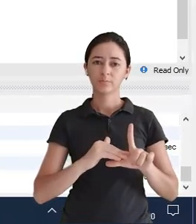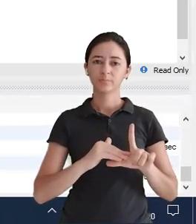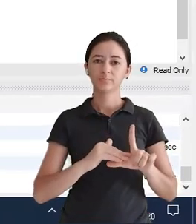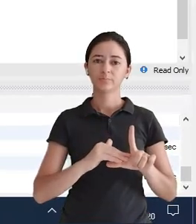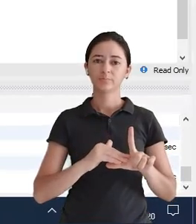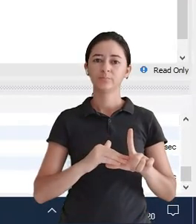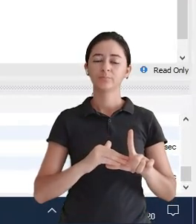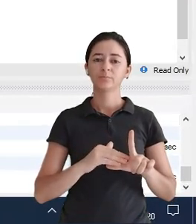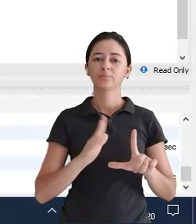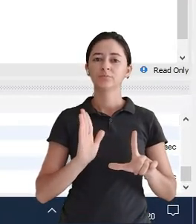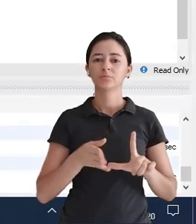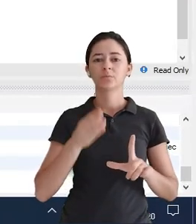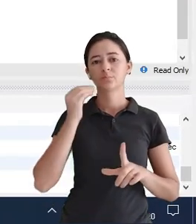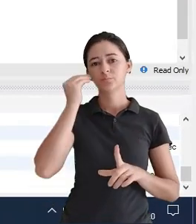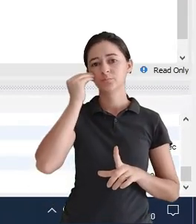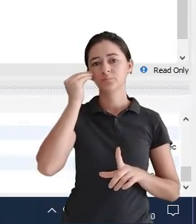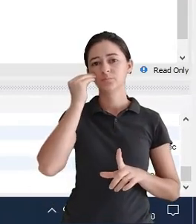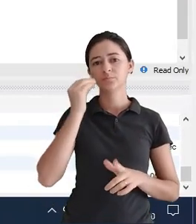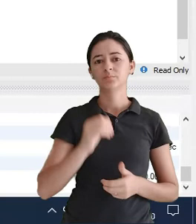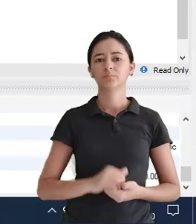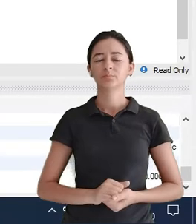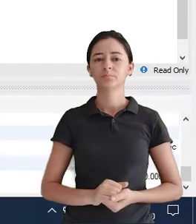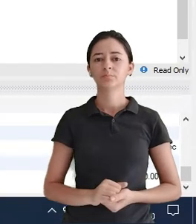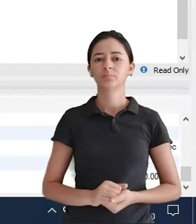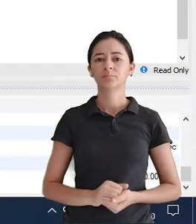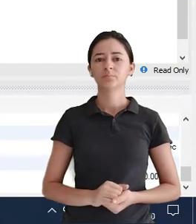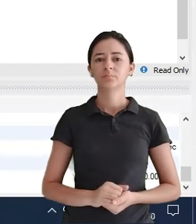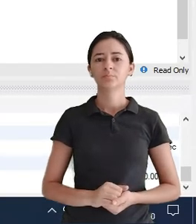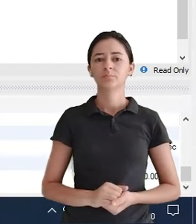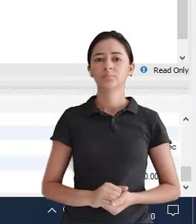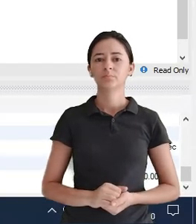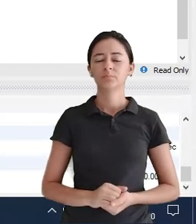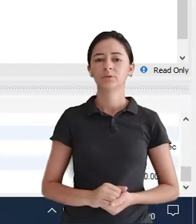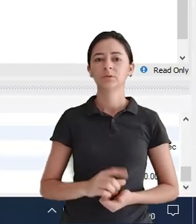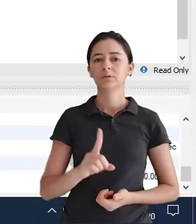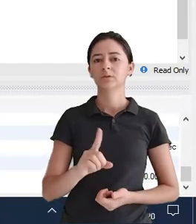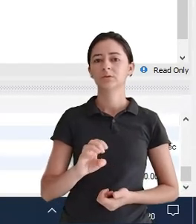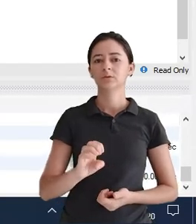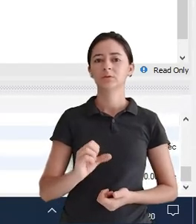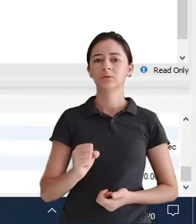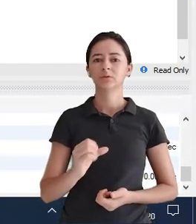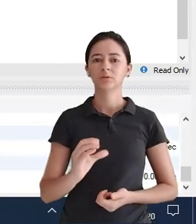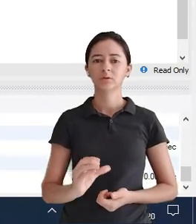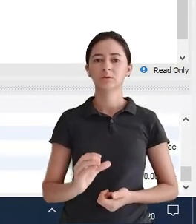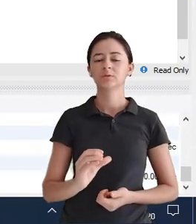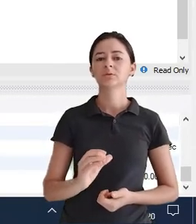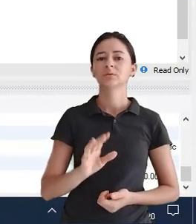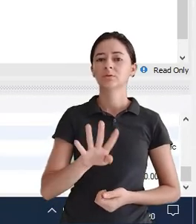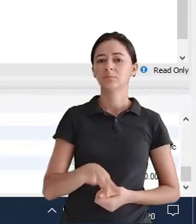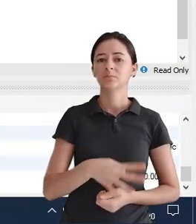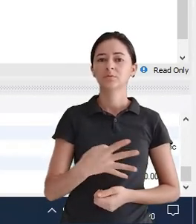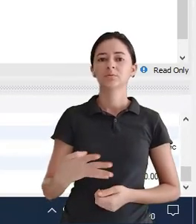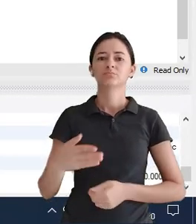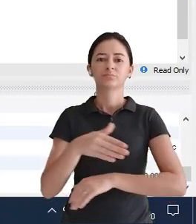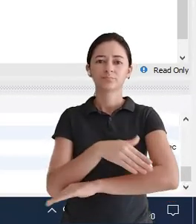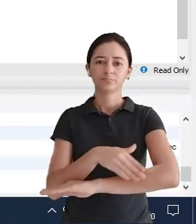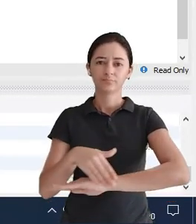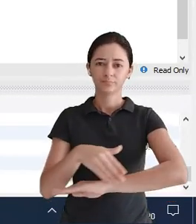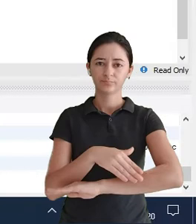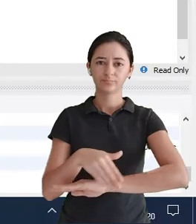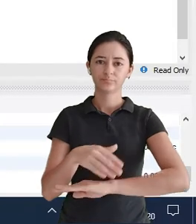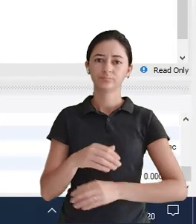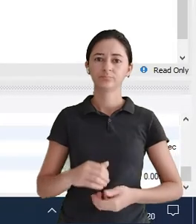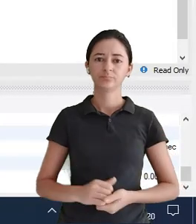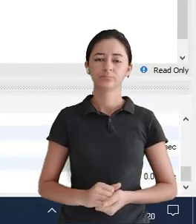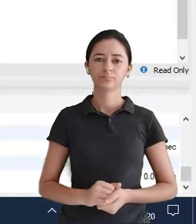Opa Eu executei ele Ah não Esse aqui é o Desc cliente Desc endereço Criei lá na tabela Endereço